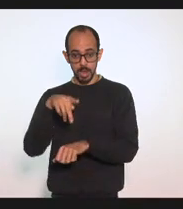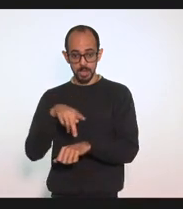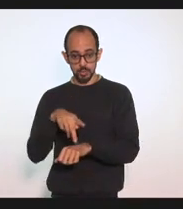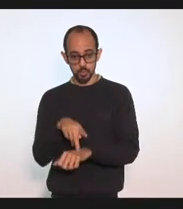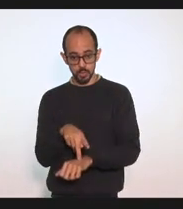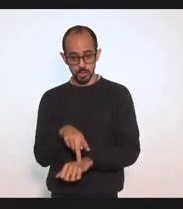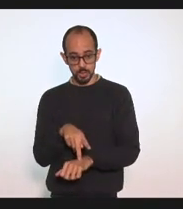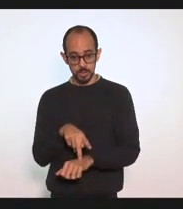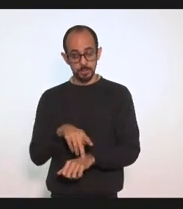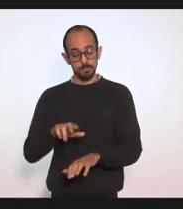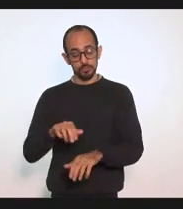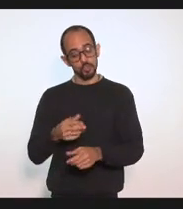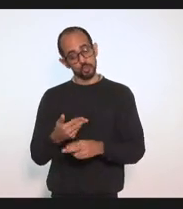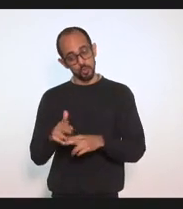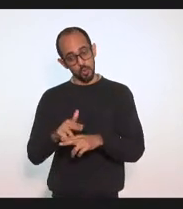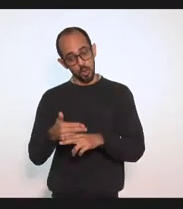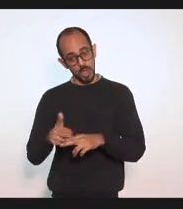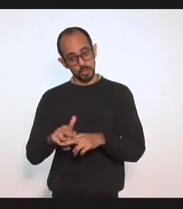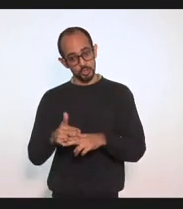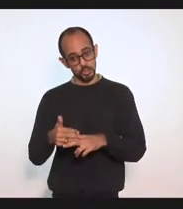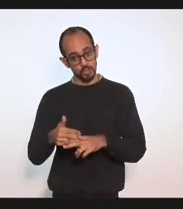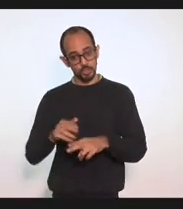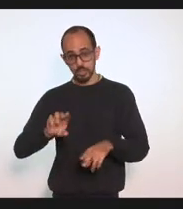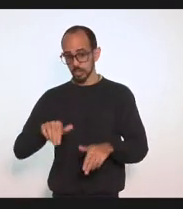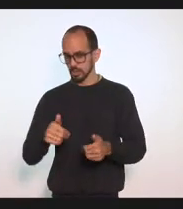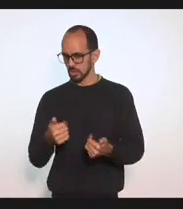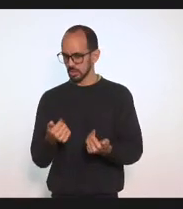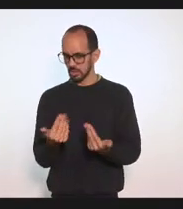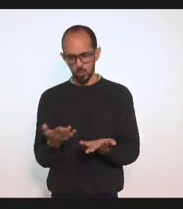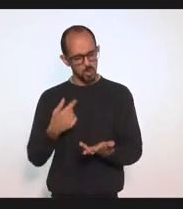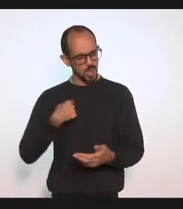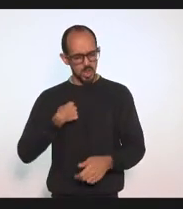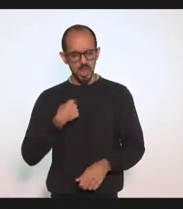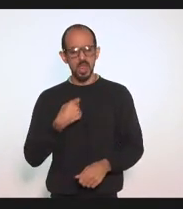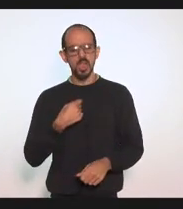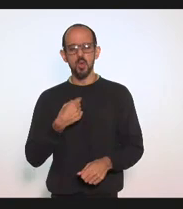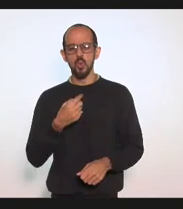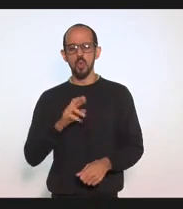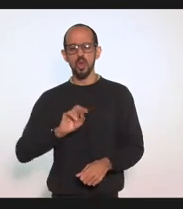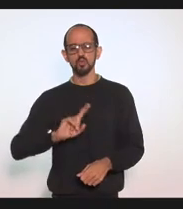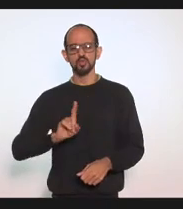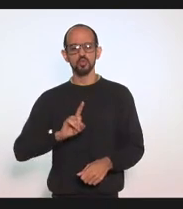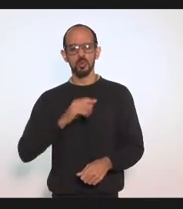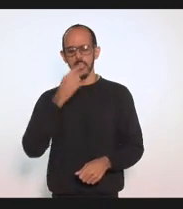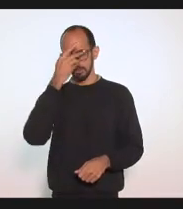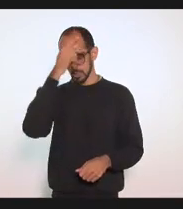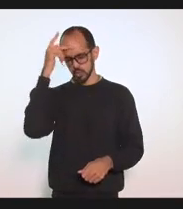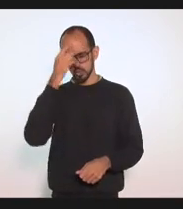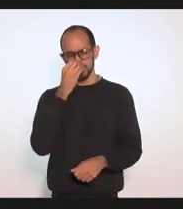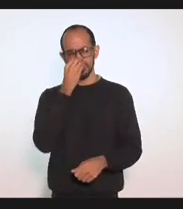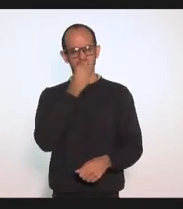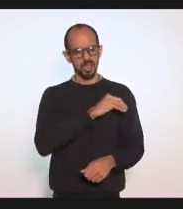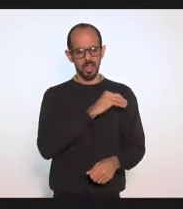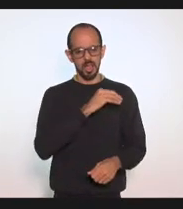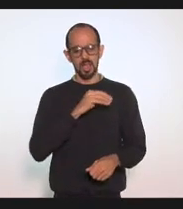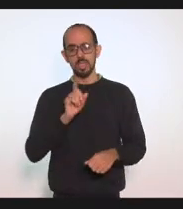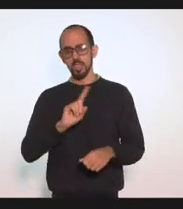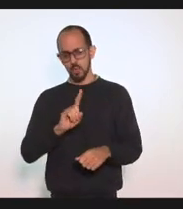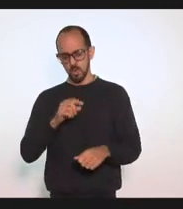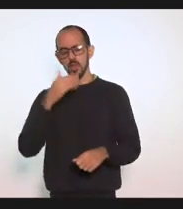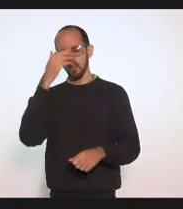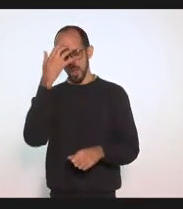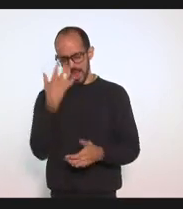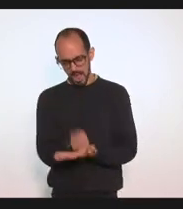Então, eu acho que eu não sou negacionista, muito pelo contrário, eu sigo as medidas de restrição, eu